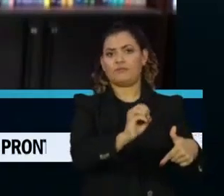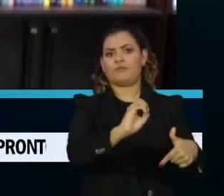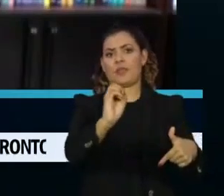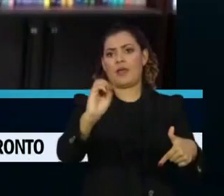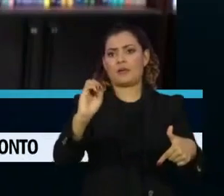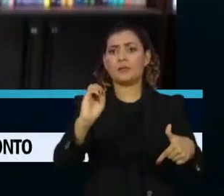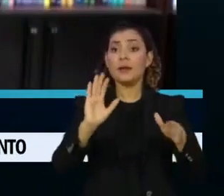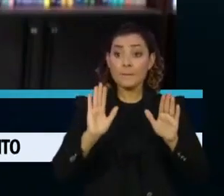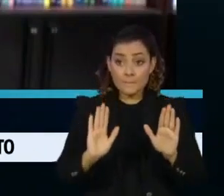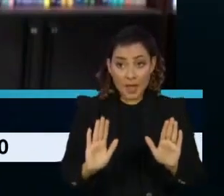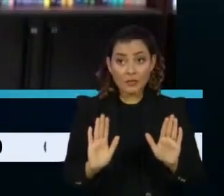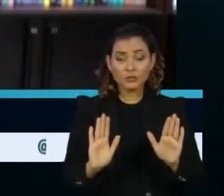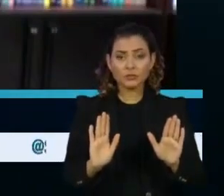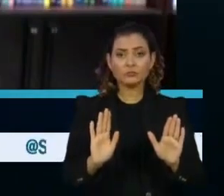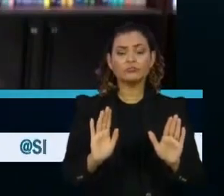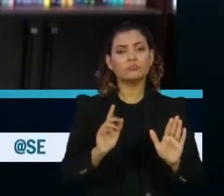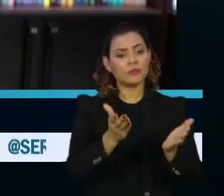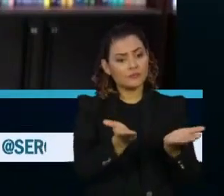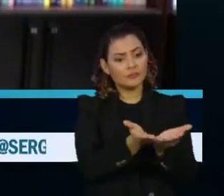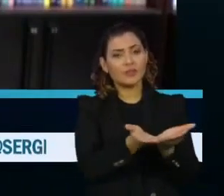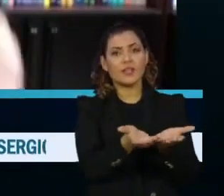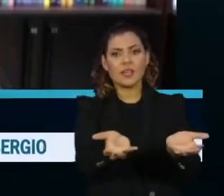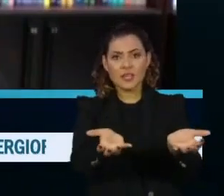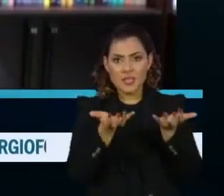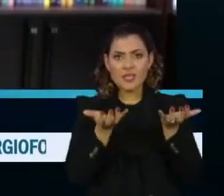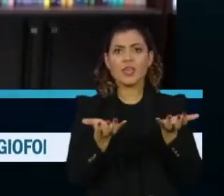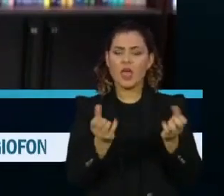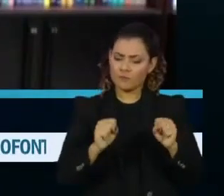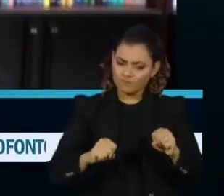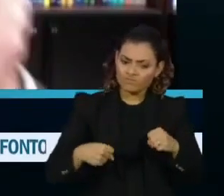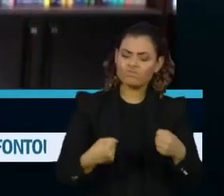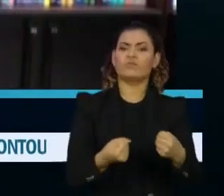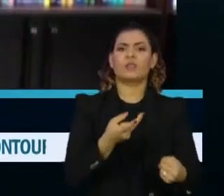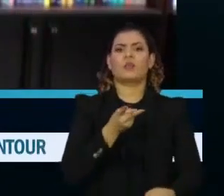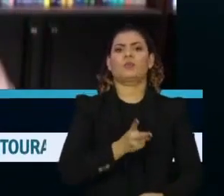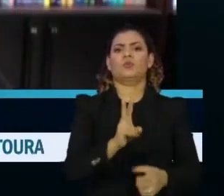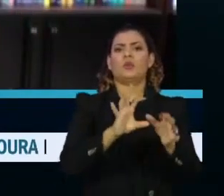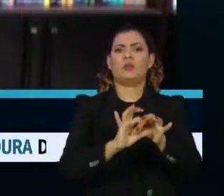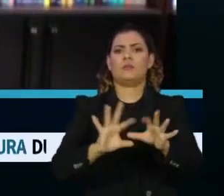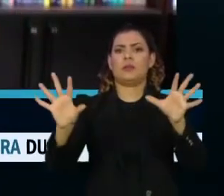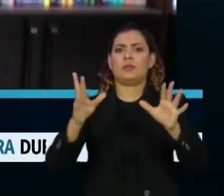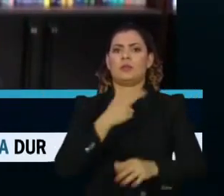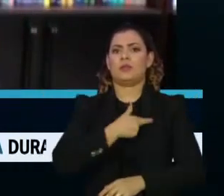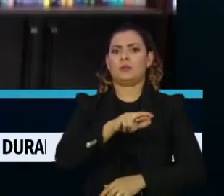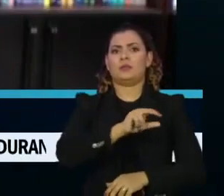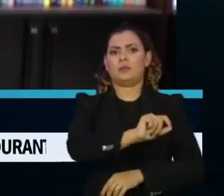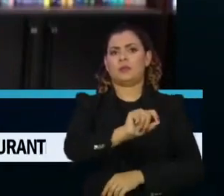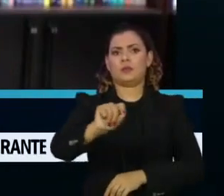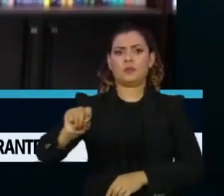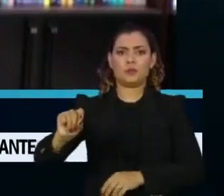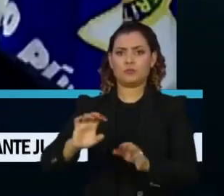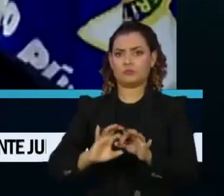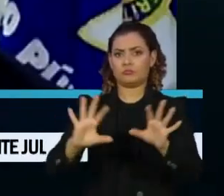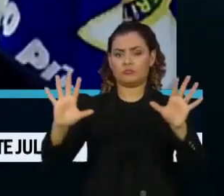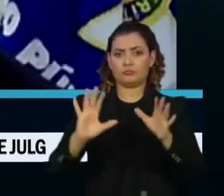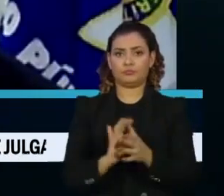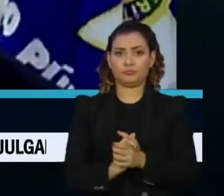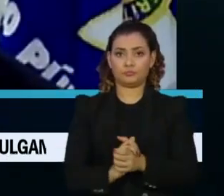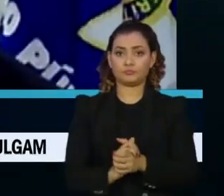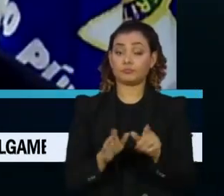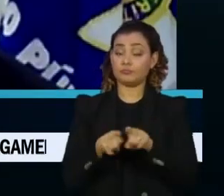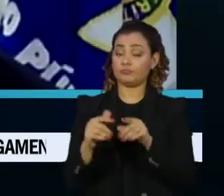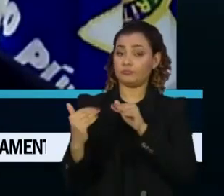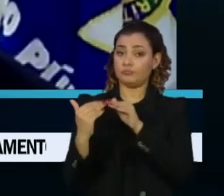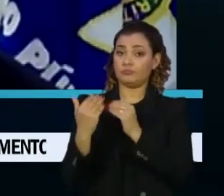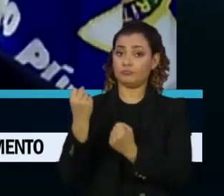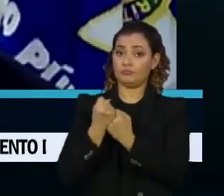sempre dispostos a morrer para garantir a liberdade de religião e de culto. Na mesma linha,